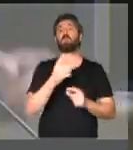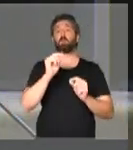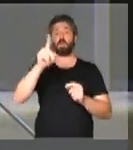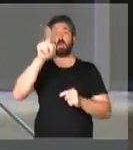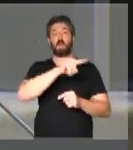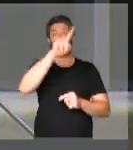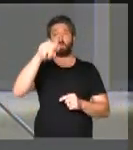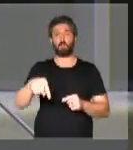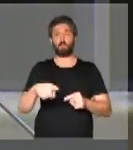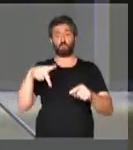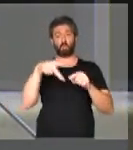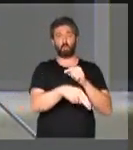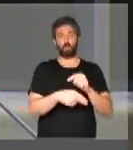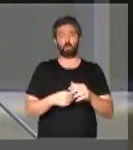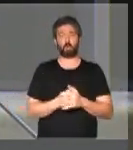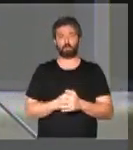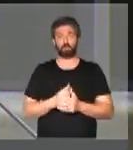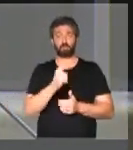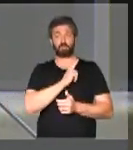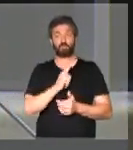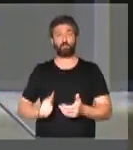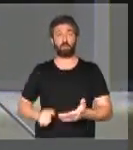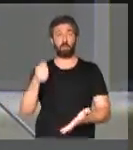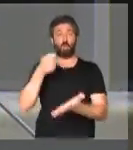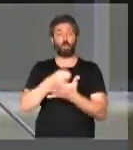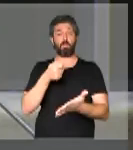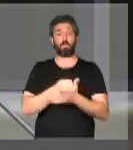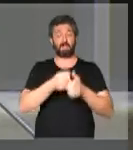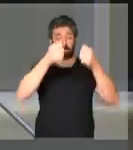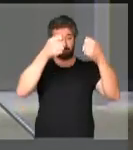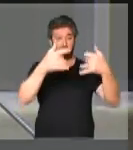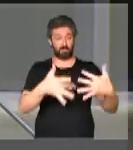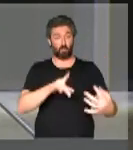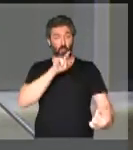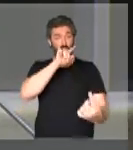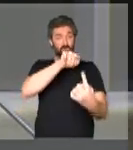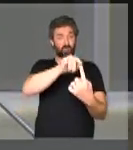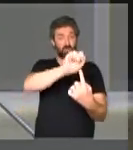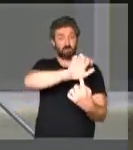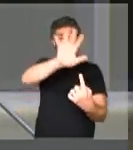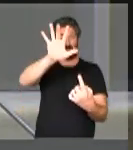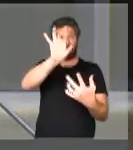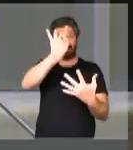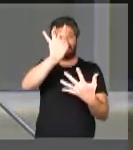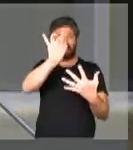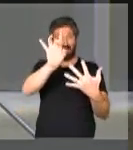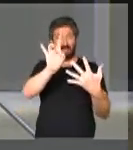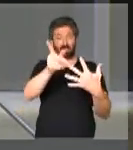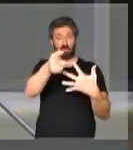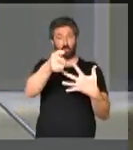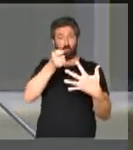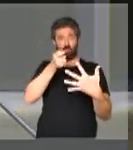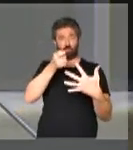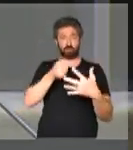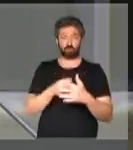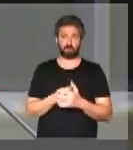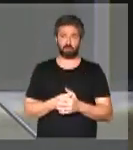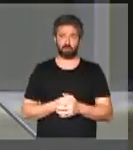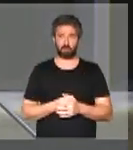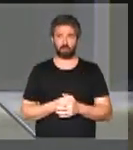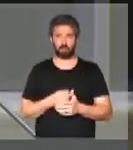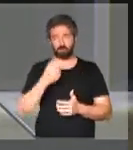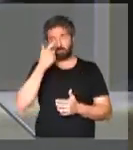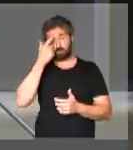que sejam anulados os cortes e o governo obrigado a justificar objetivamente cada contingenciamento de